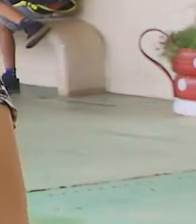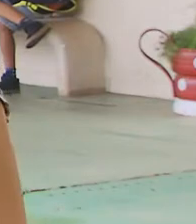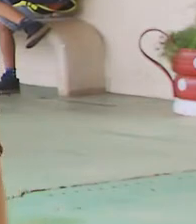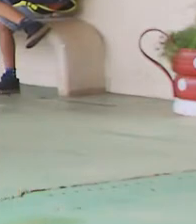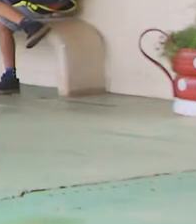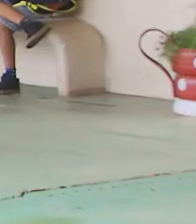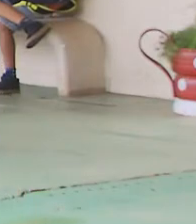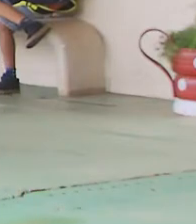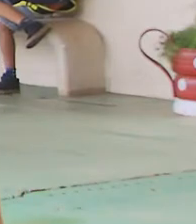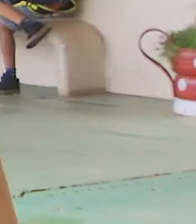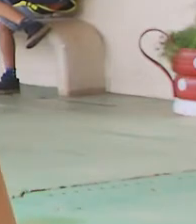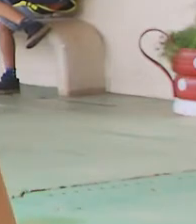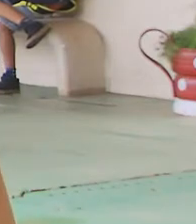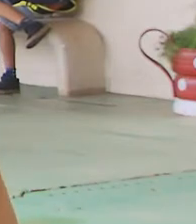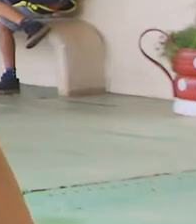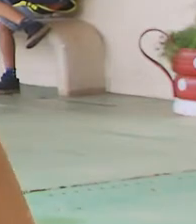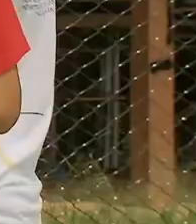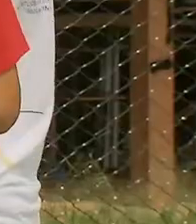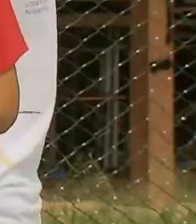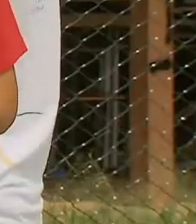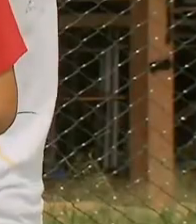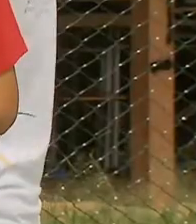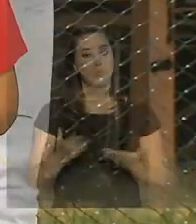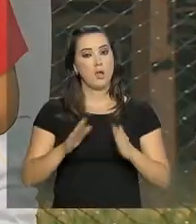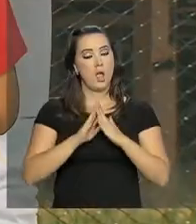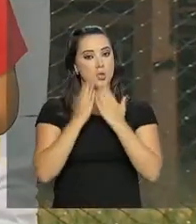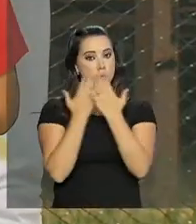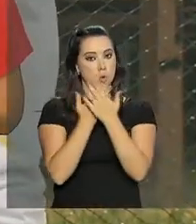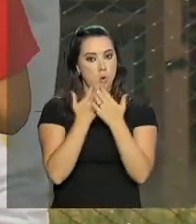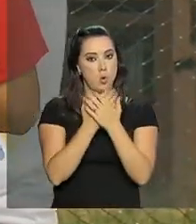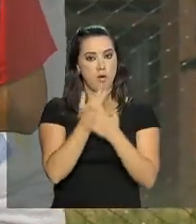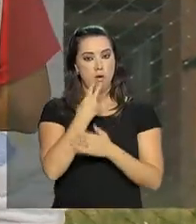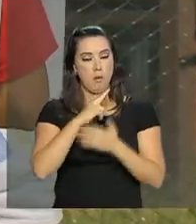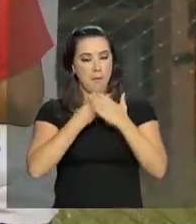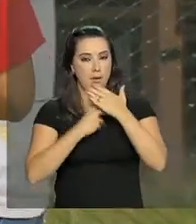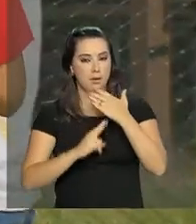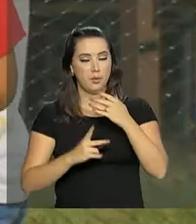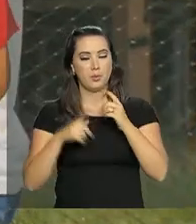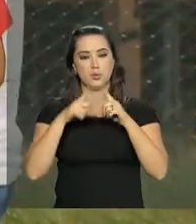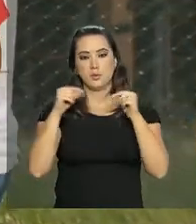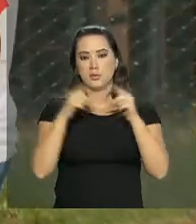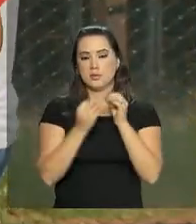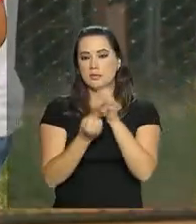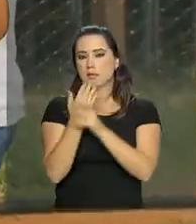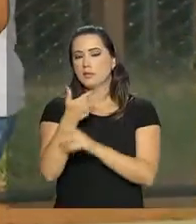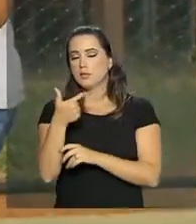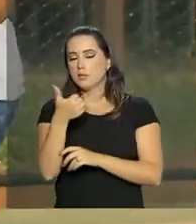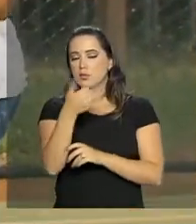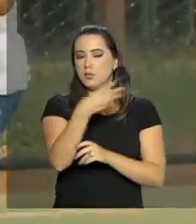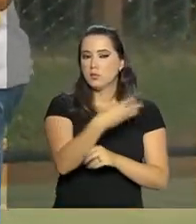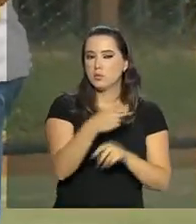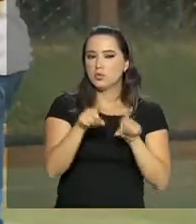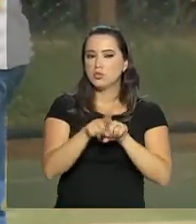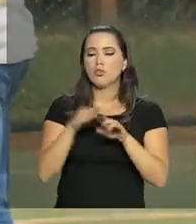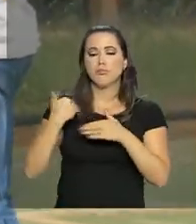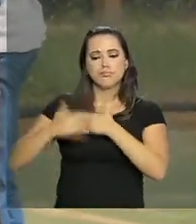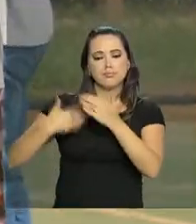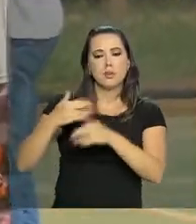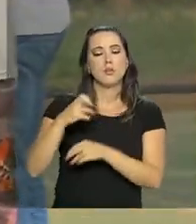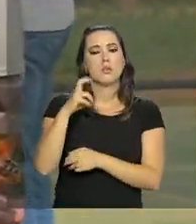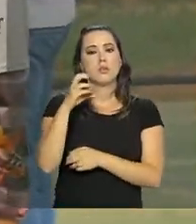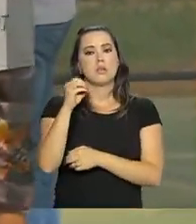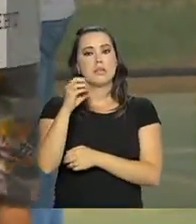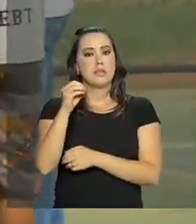me falaram, professora, eu estou com esperança que eu vou passar no Enem. A Escola Bilingue de Brasília foi criada em 2013 e por aqui já passaram cerca de